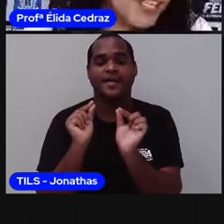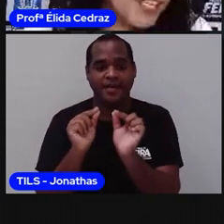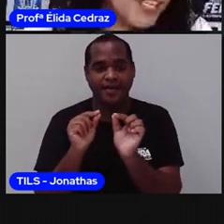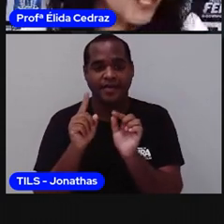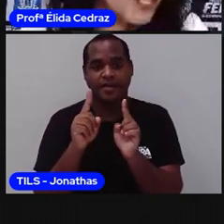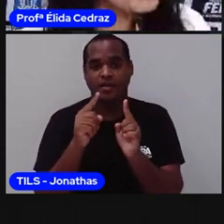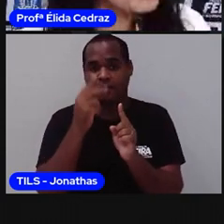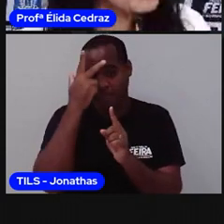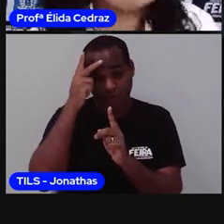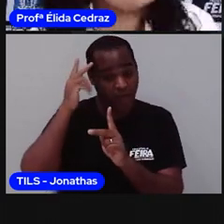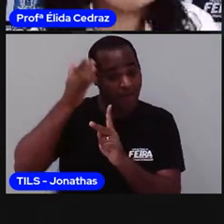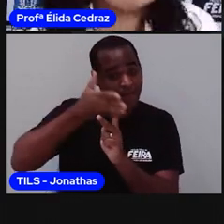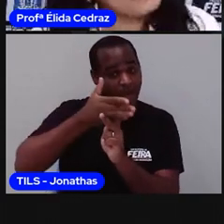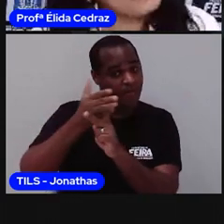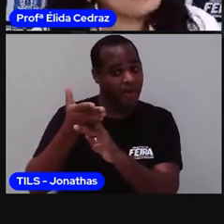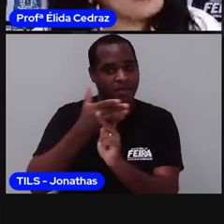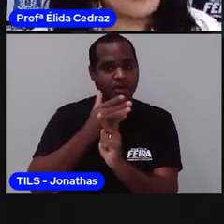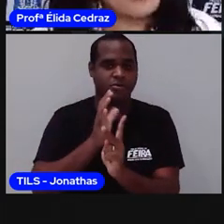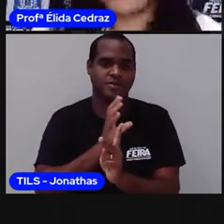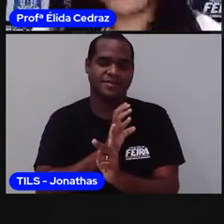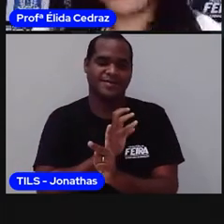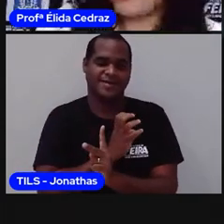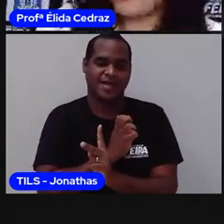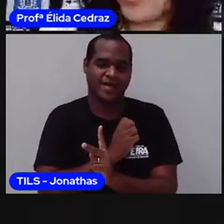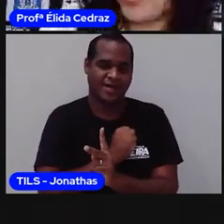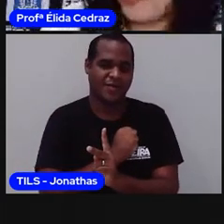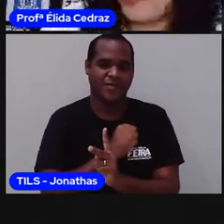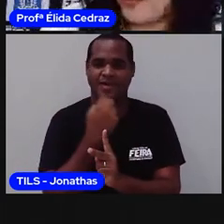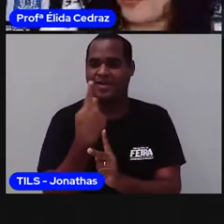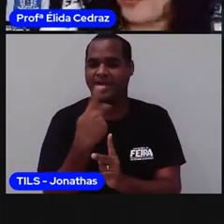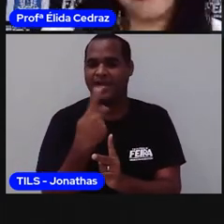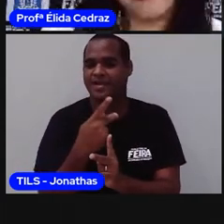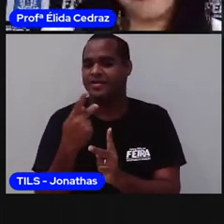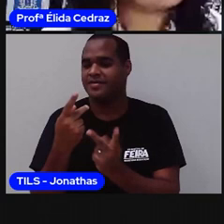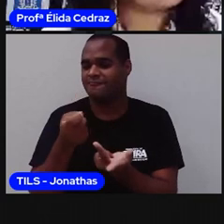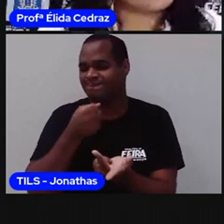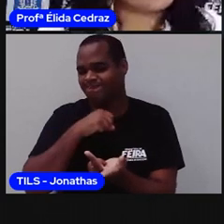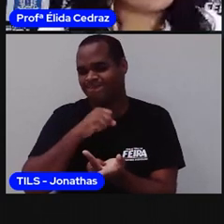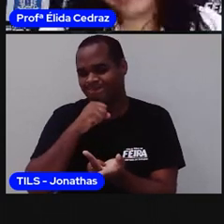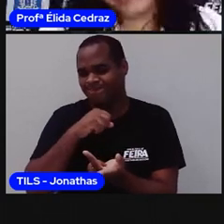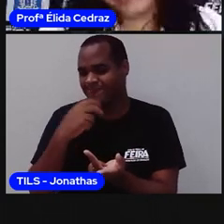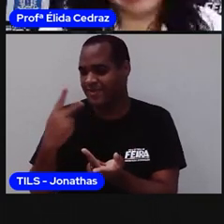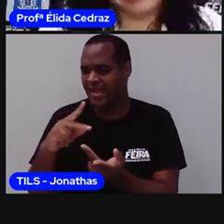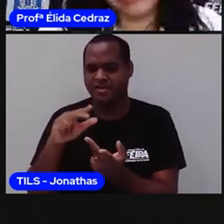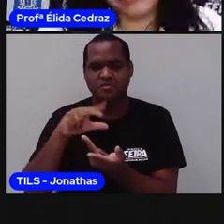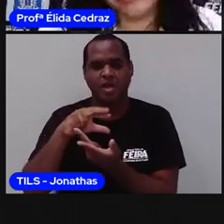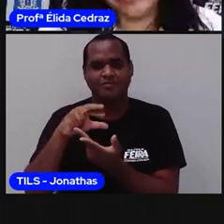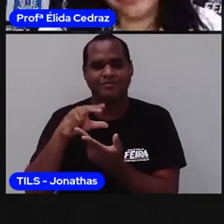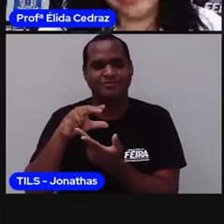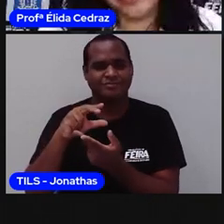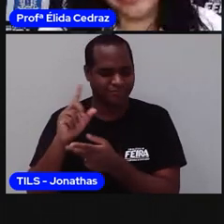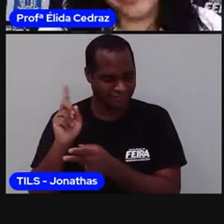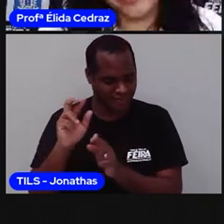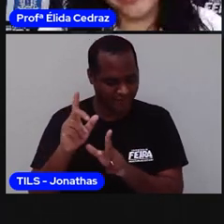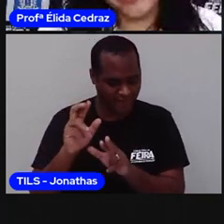divide o amor do vovô e da vovó, mas que não é o seu irmão?